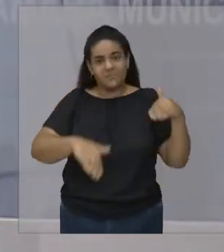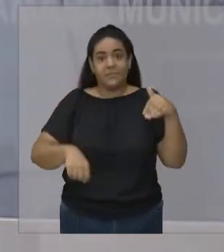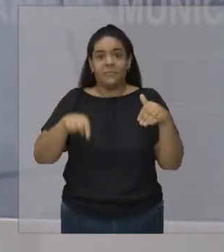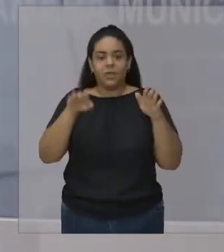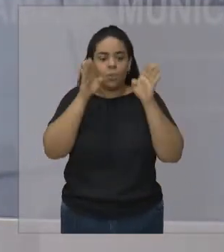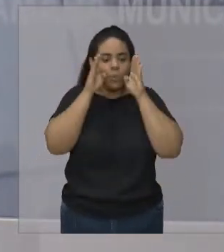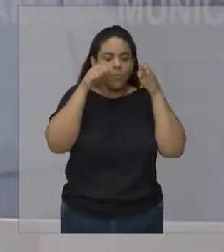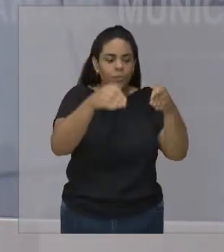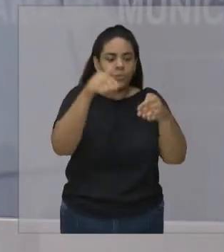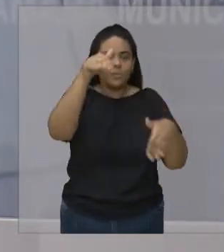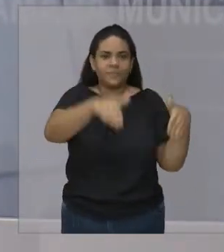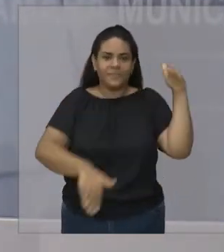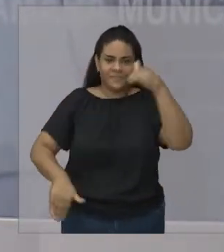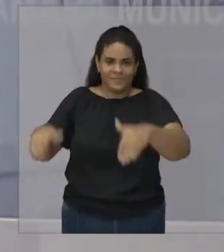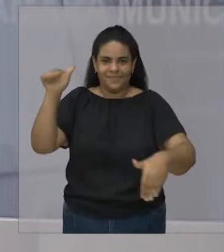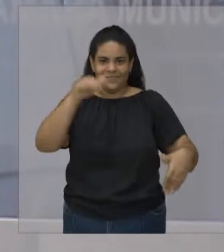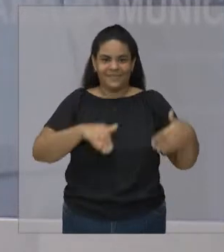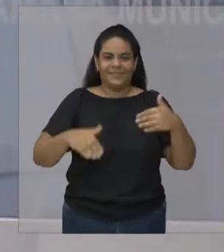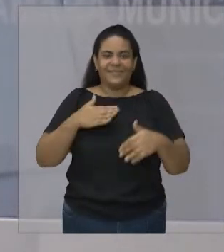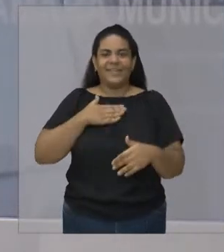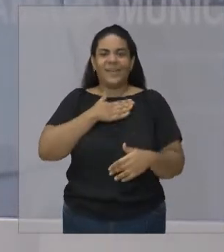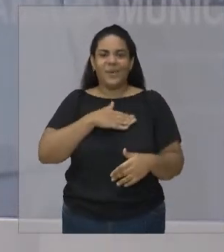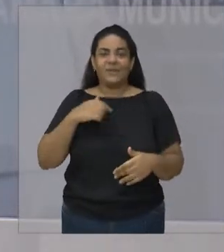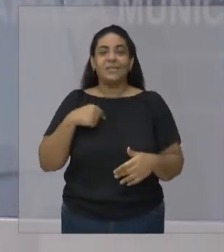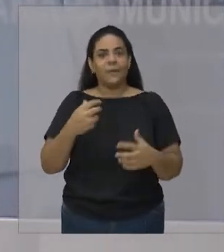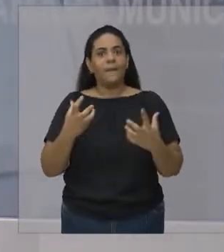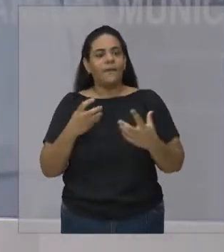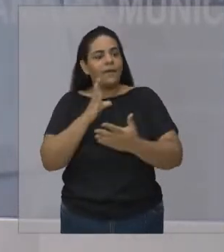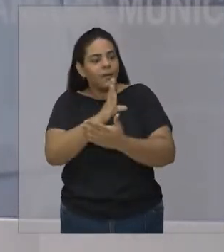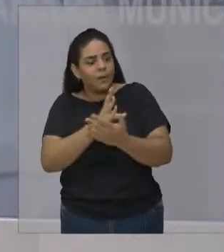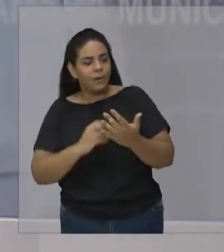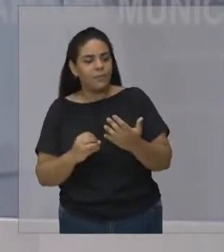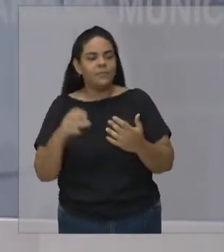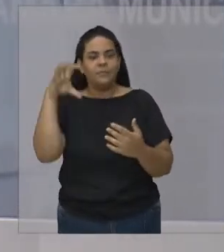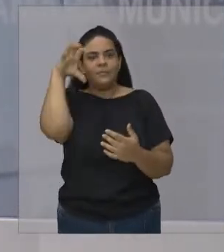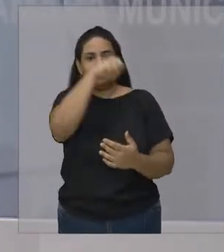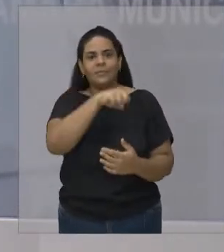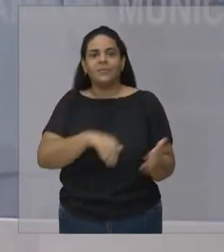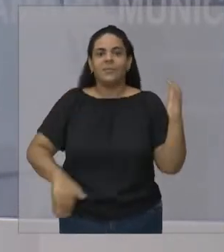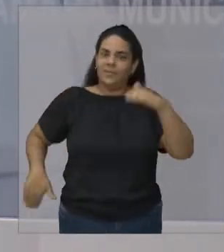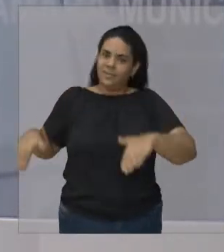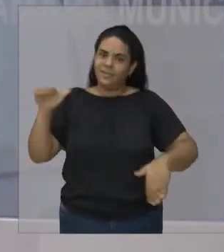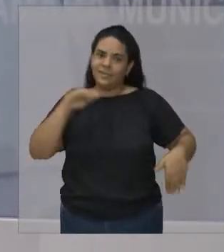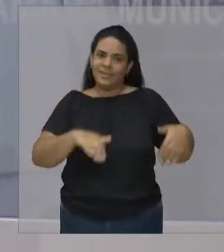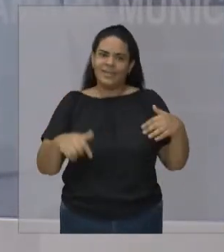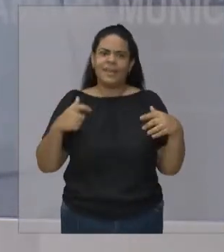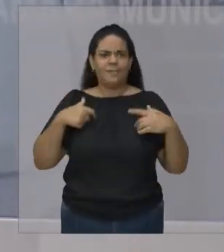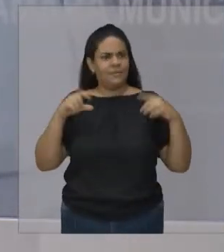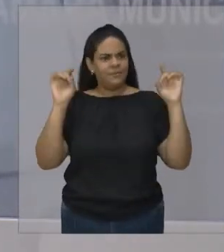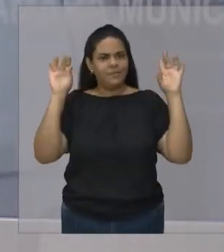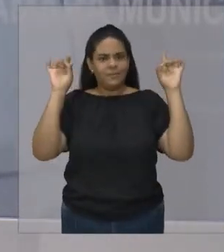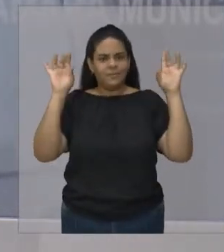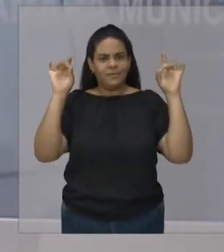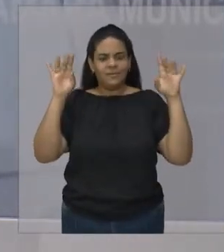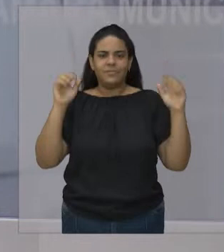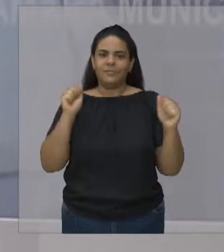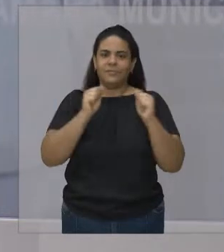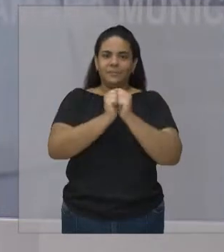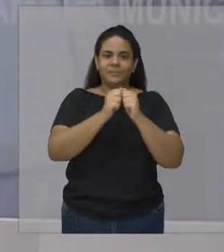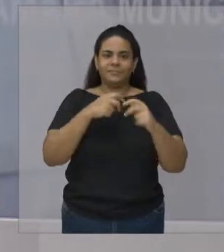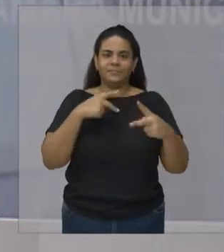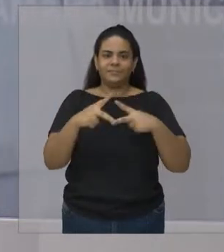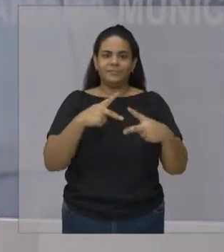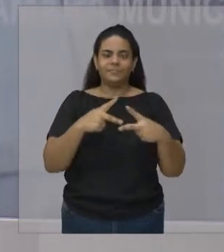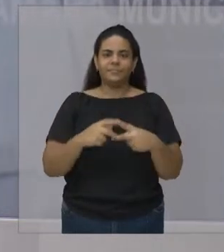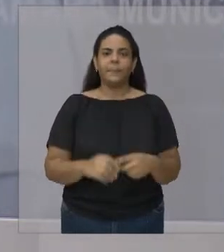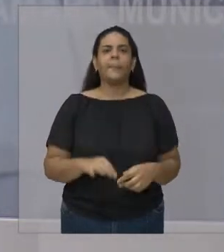Quem sabe eu venha aprender a nadar aí com vocês Vai ser um privilégio poder estar aqui Mas São José é conhecida no